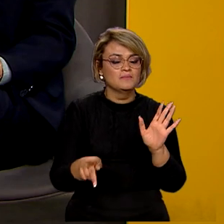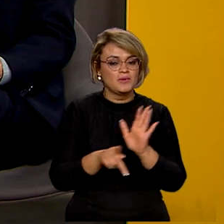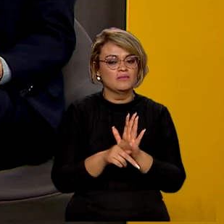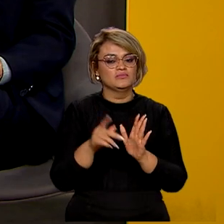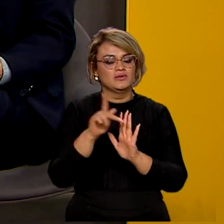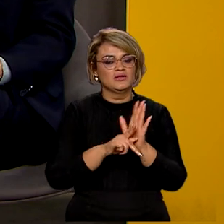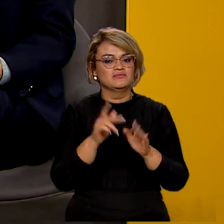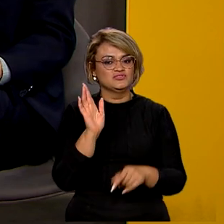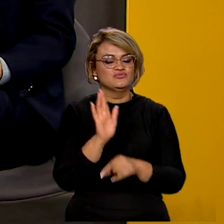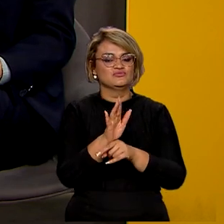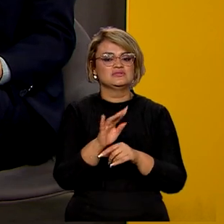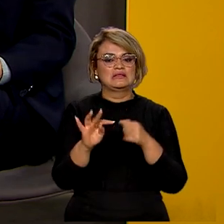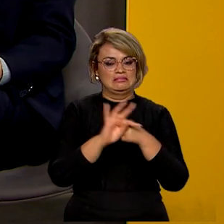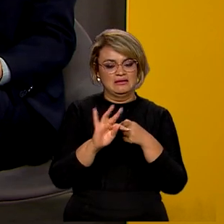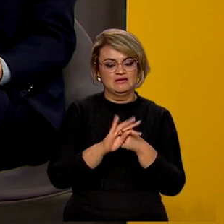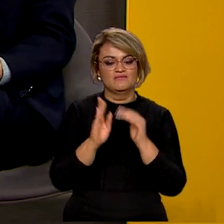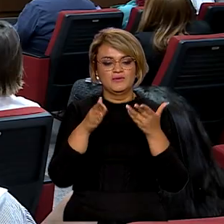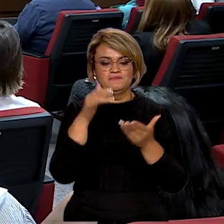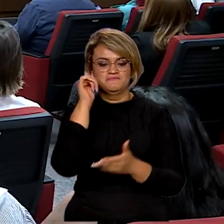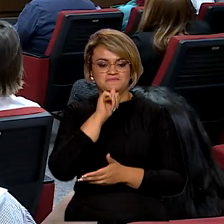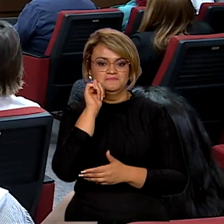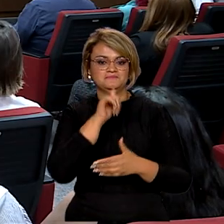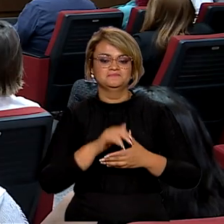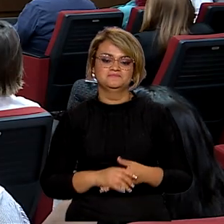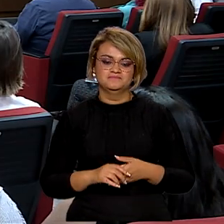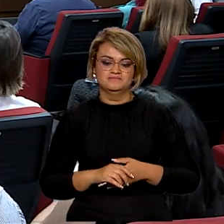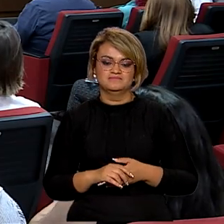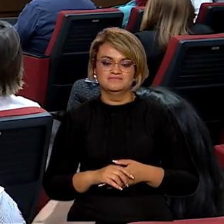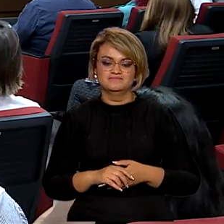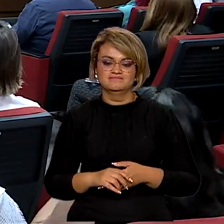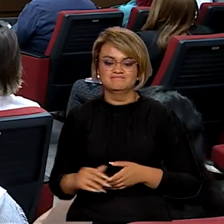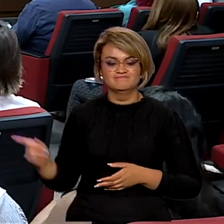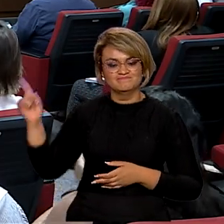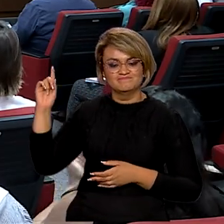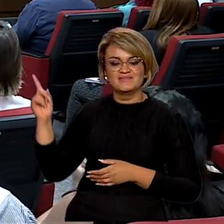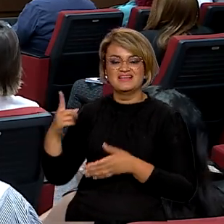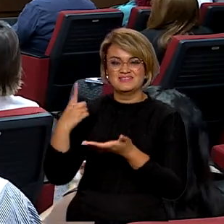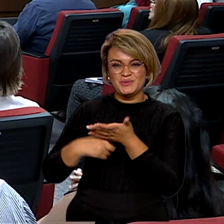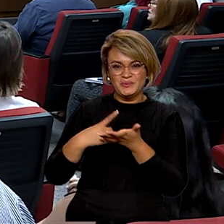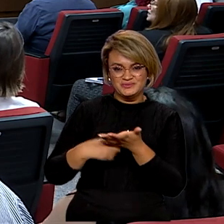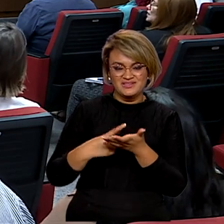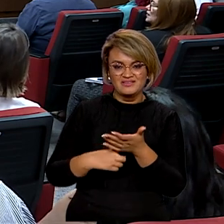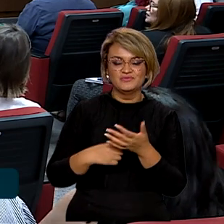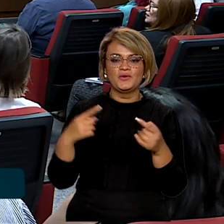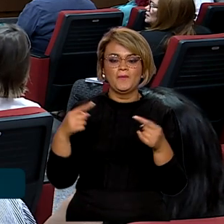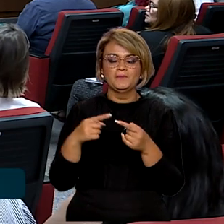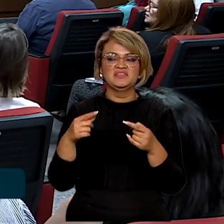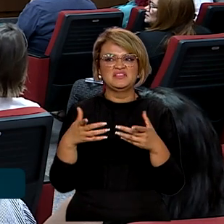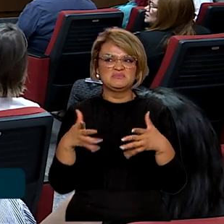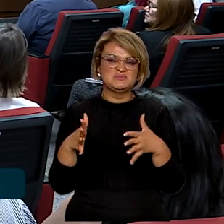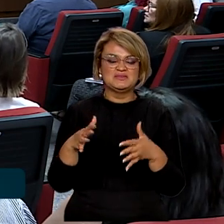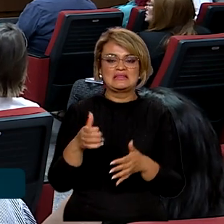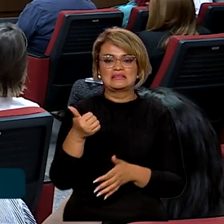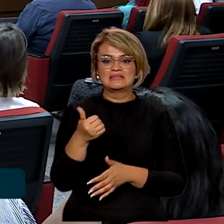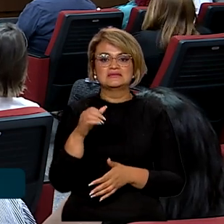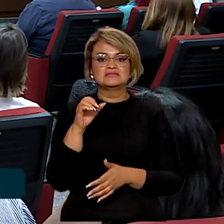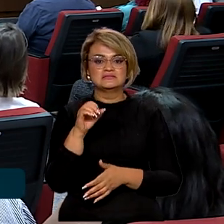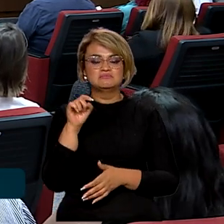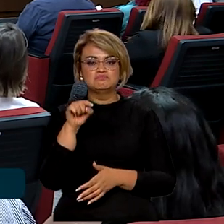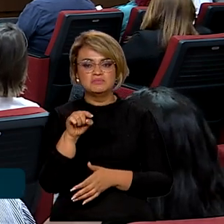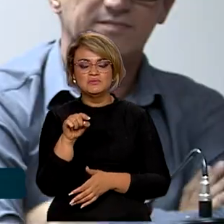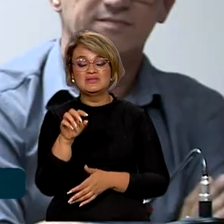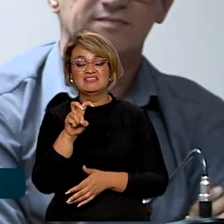Técnica e Extensão Rural para as Mulheres. Os contratos vão atender pelo menos 10.500